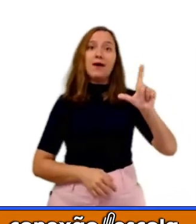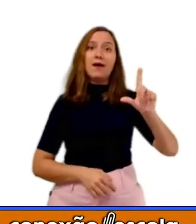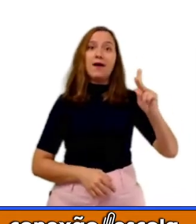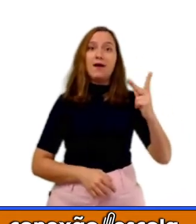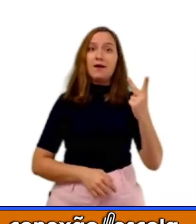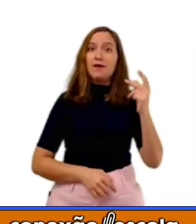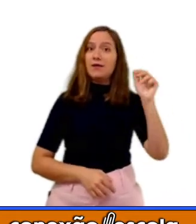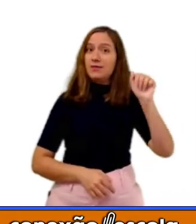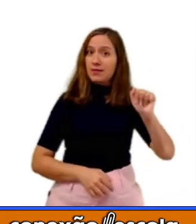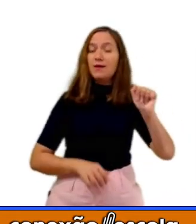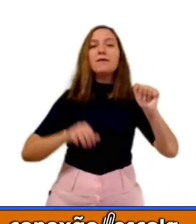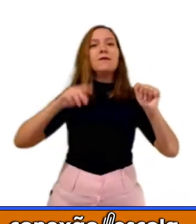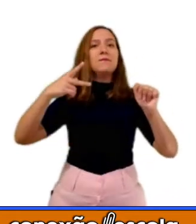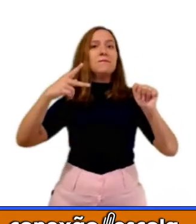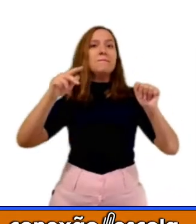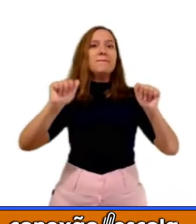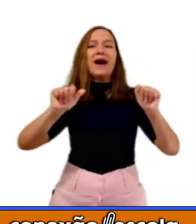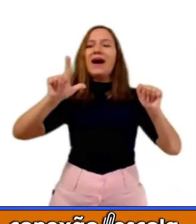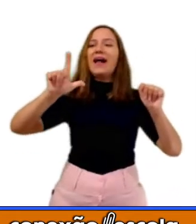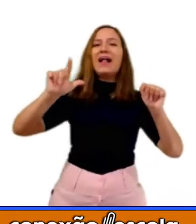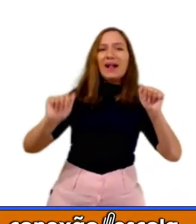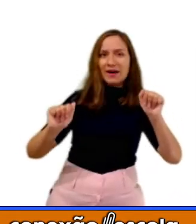com palha.